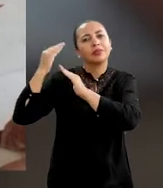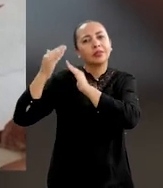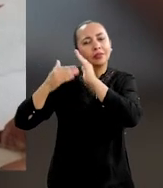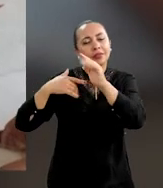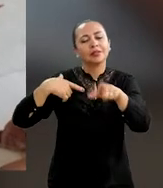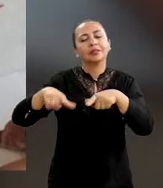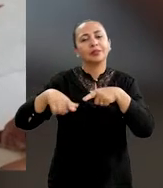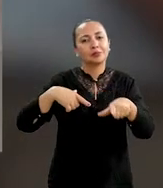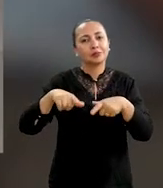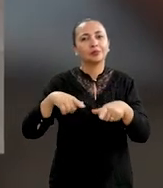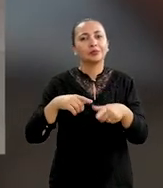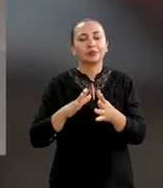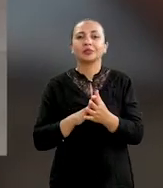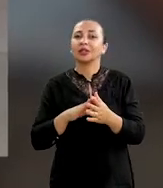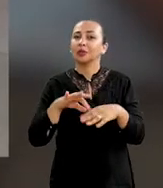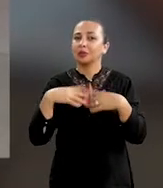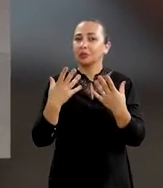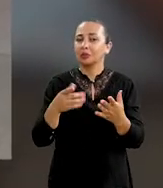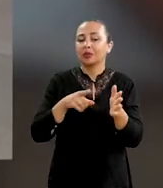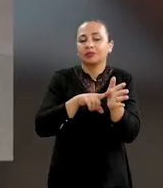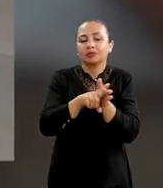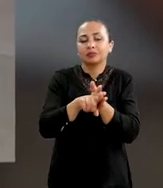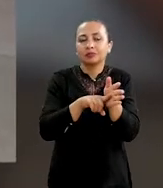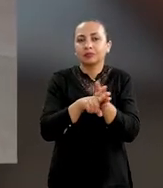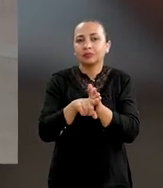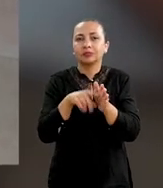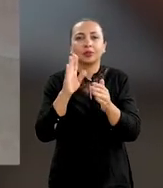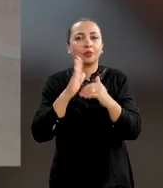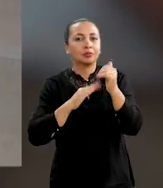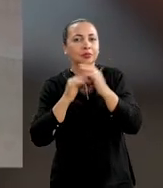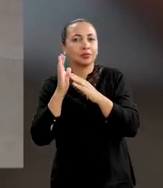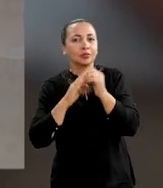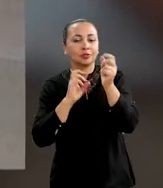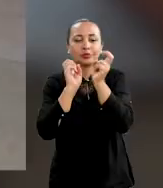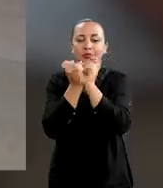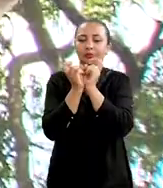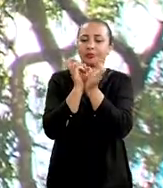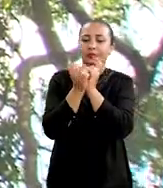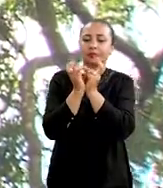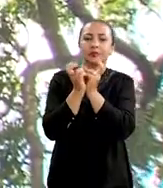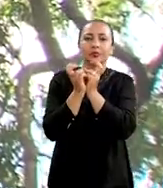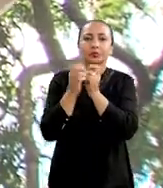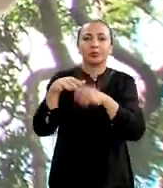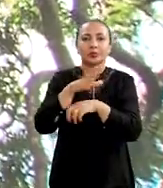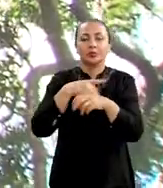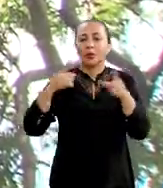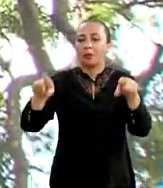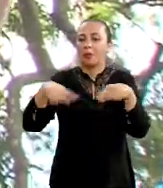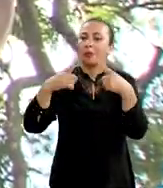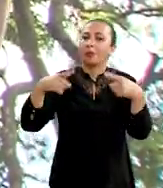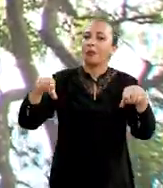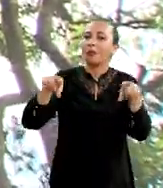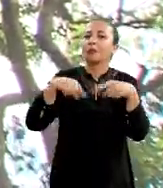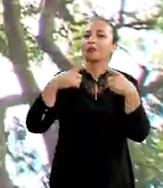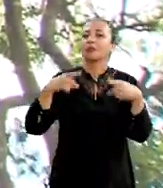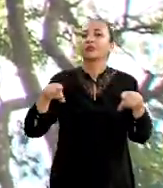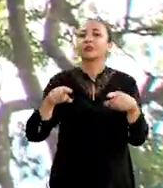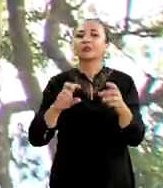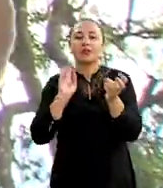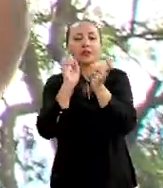trabalhado, enquanto pesquisador e praticante de capoeira, sobre musicalidade